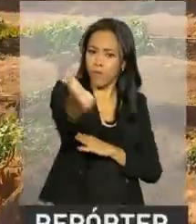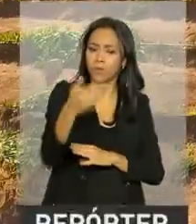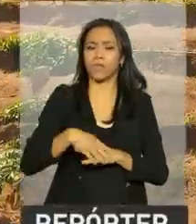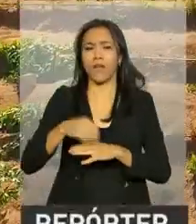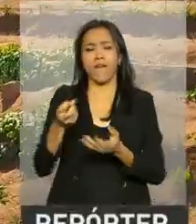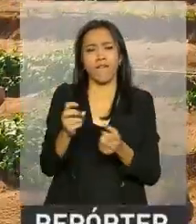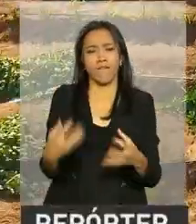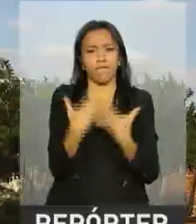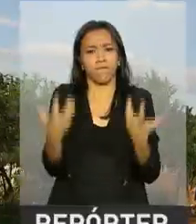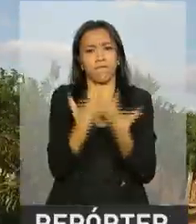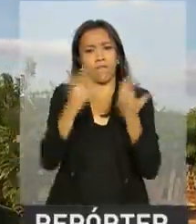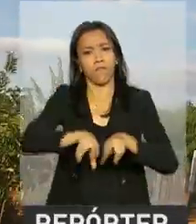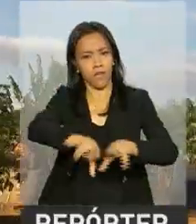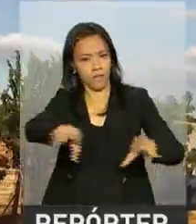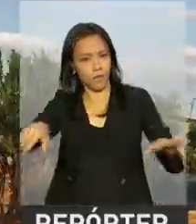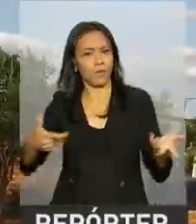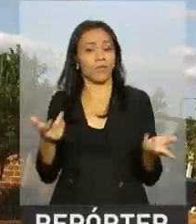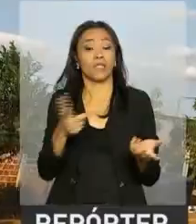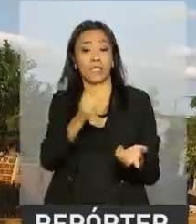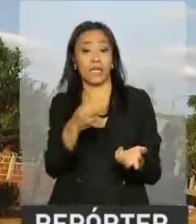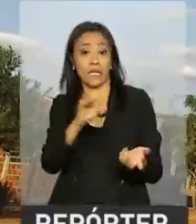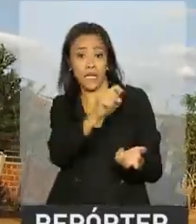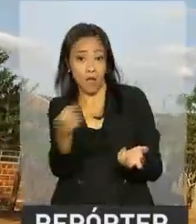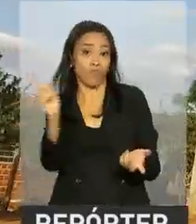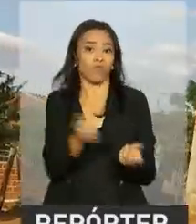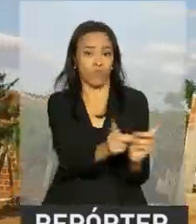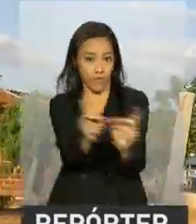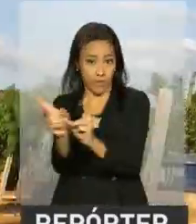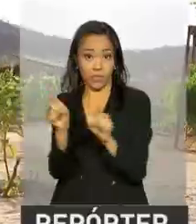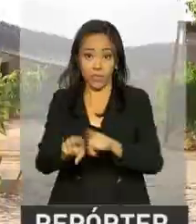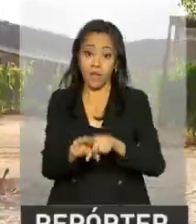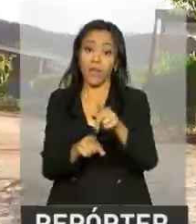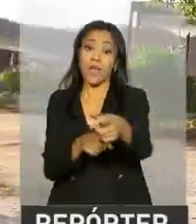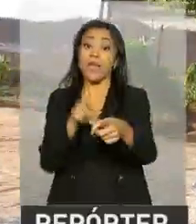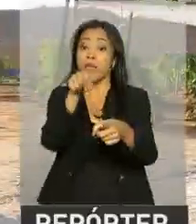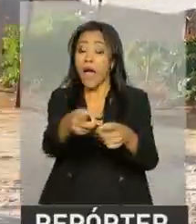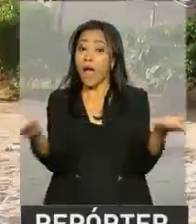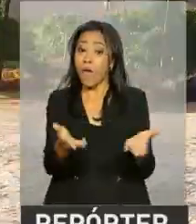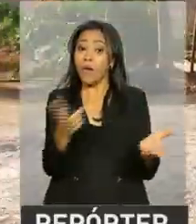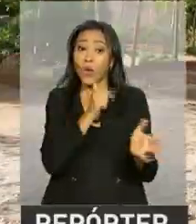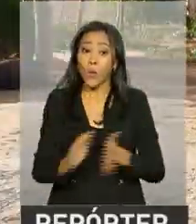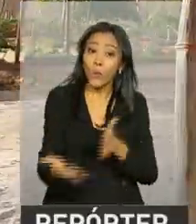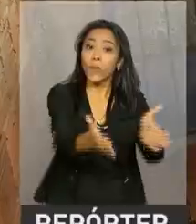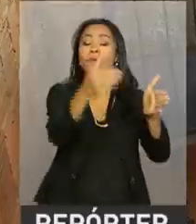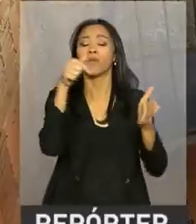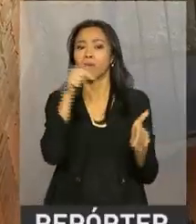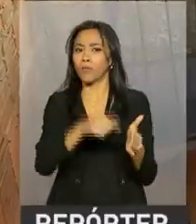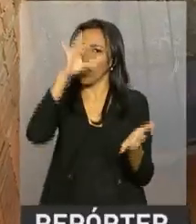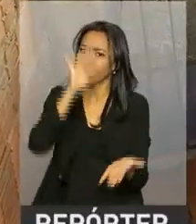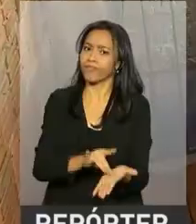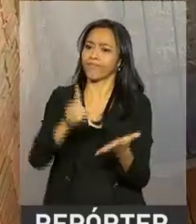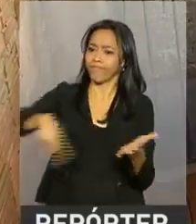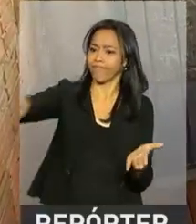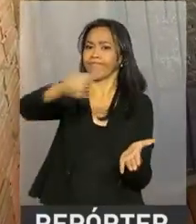verduras, grãos. Agora, a esperança é que, assim como a integração do Rio São Francisco já se tornou uma realidade